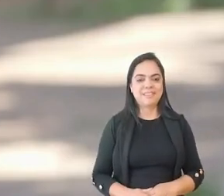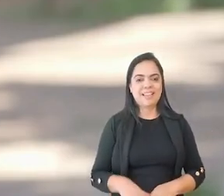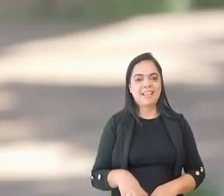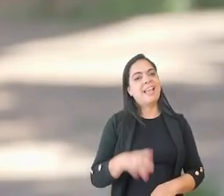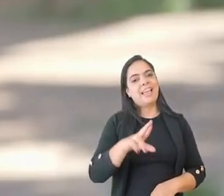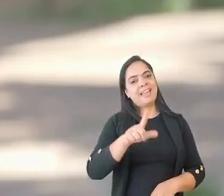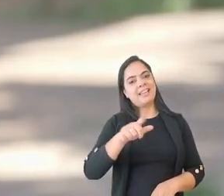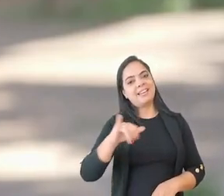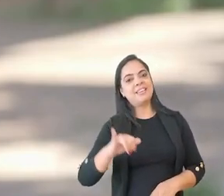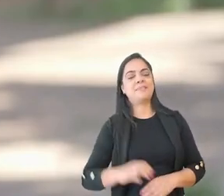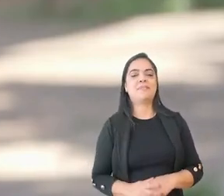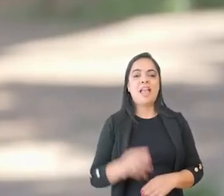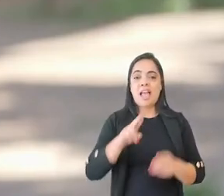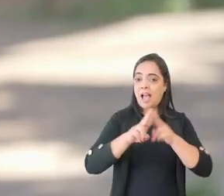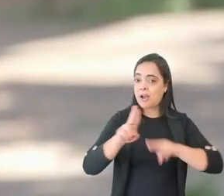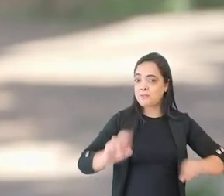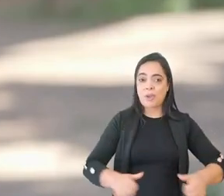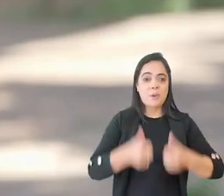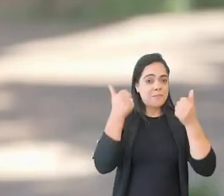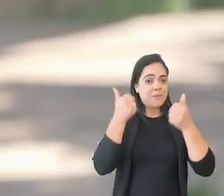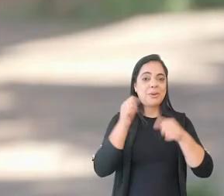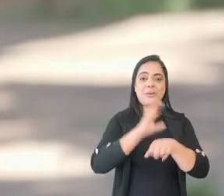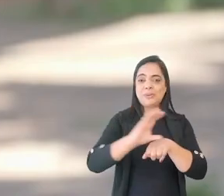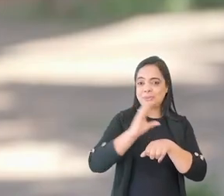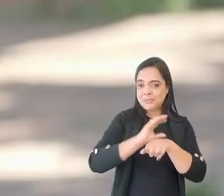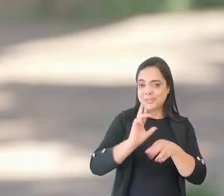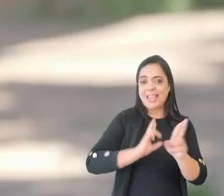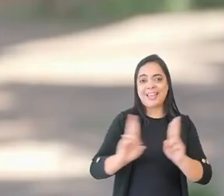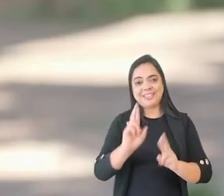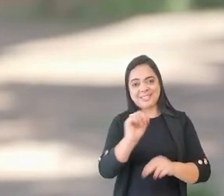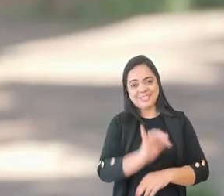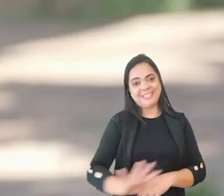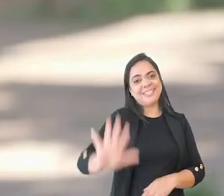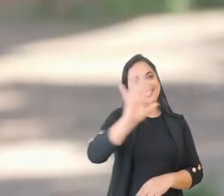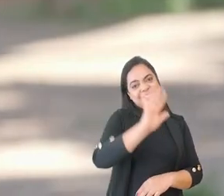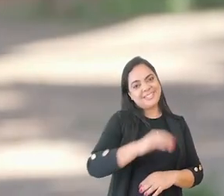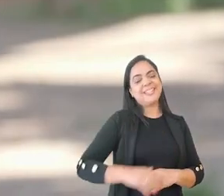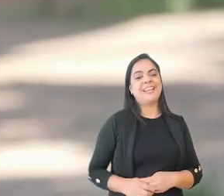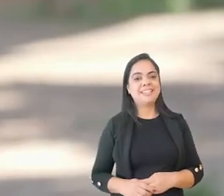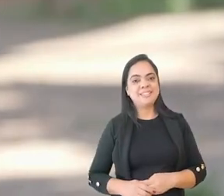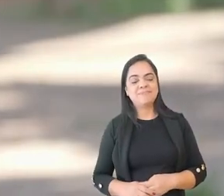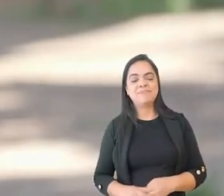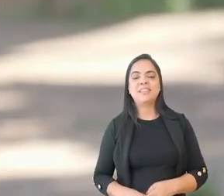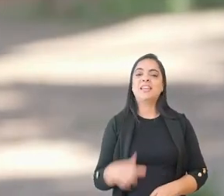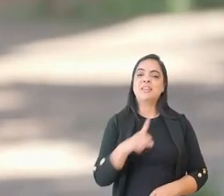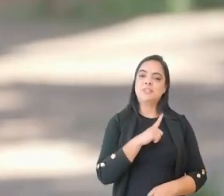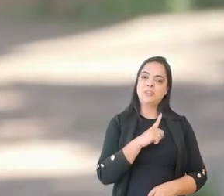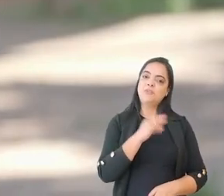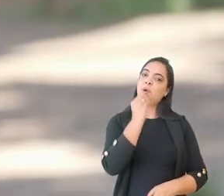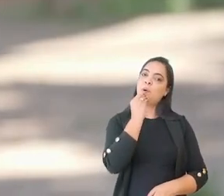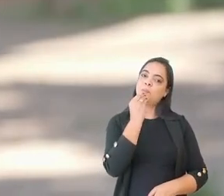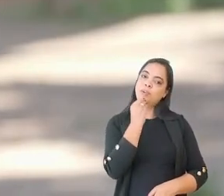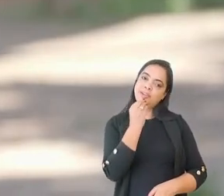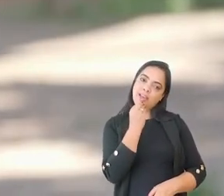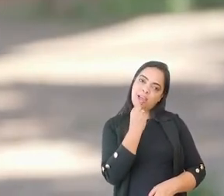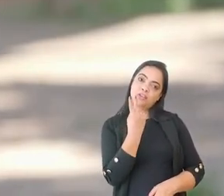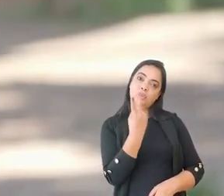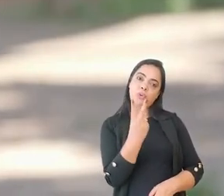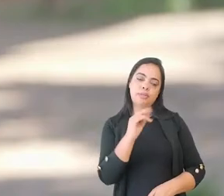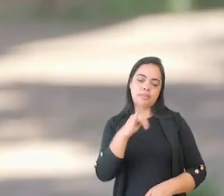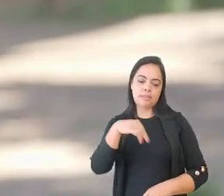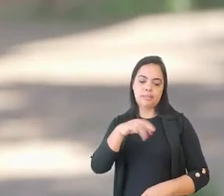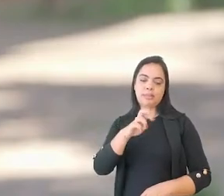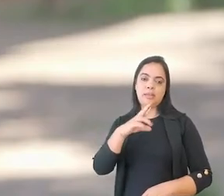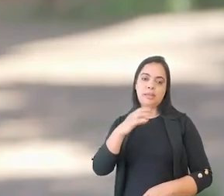A UFA é com certeza um dos melhores lugares para poder fazer Relações Internacionais. Eu tive a oportunidade de realizar dois intercâmbios